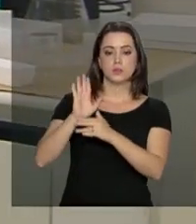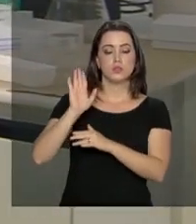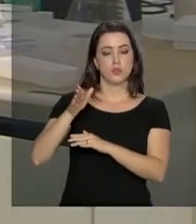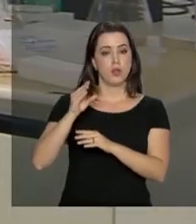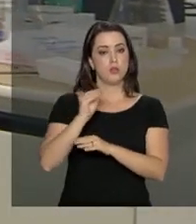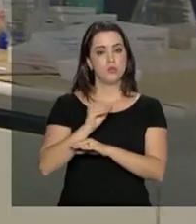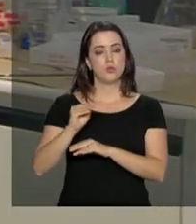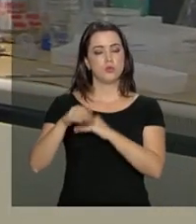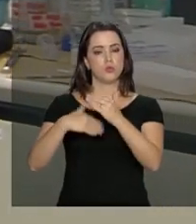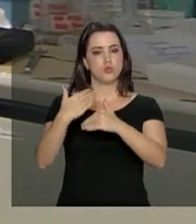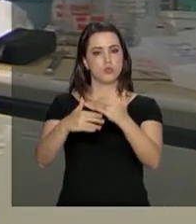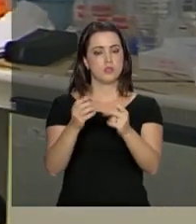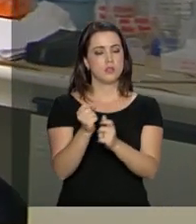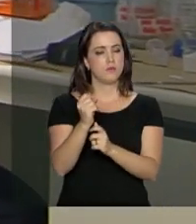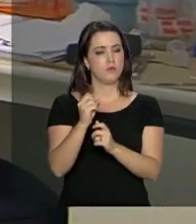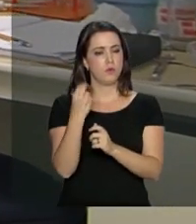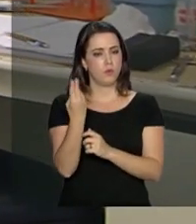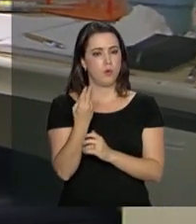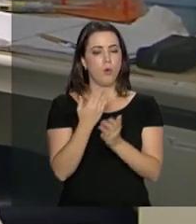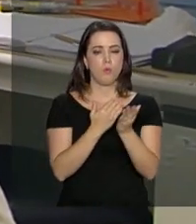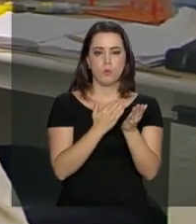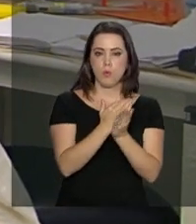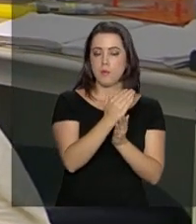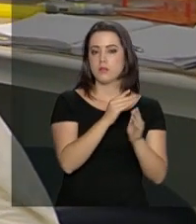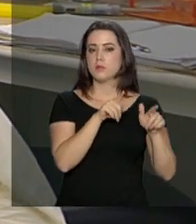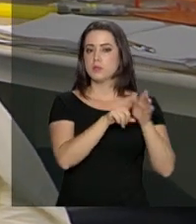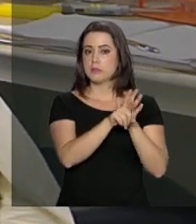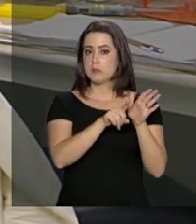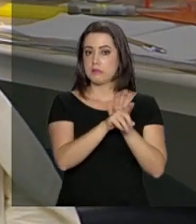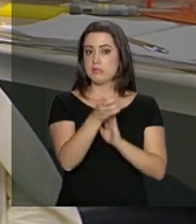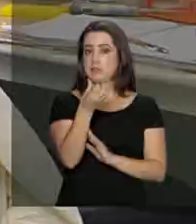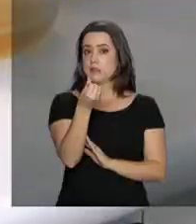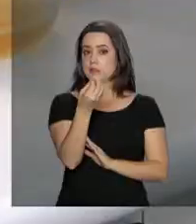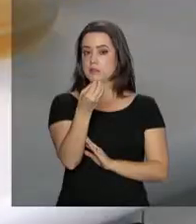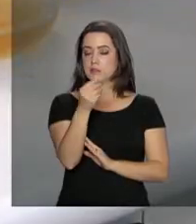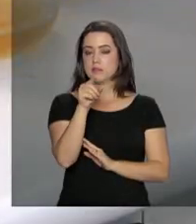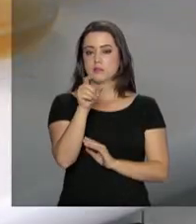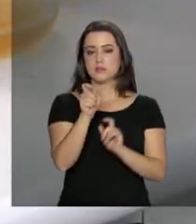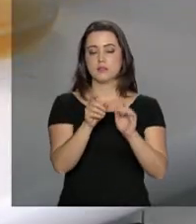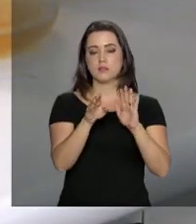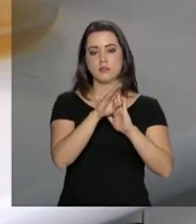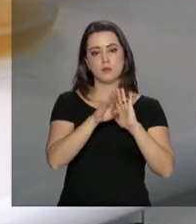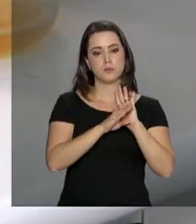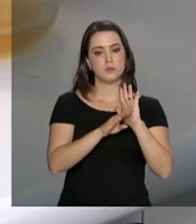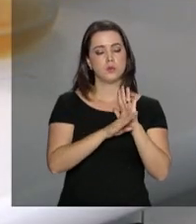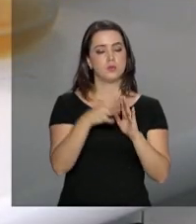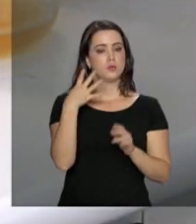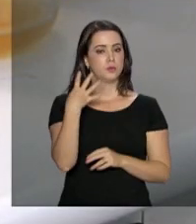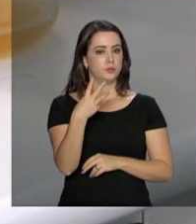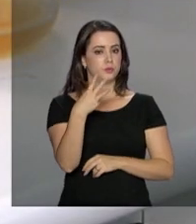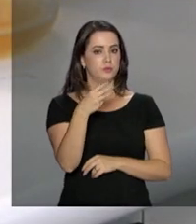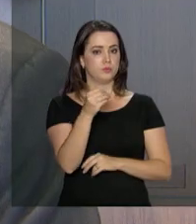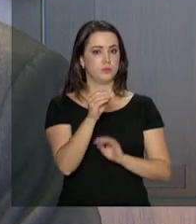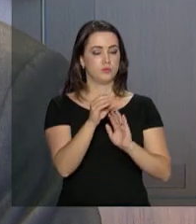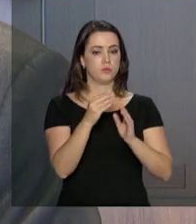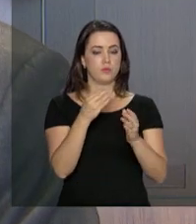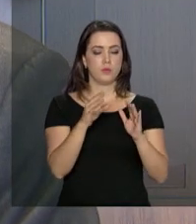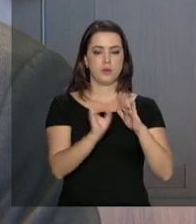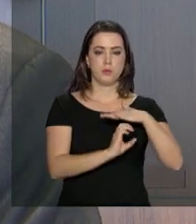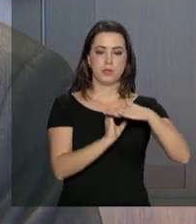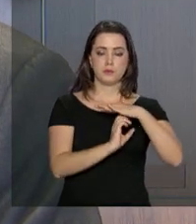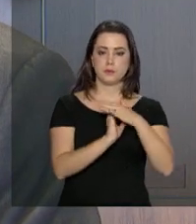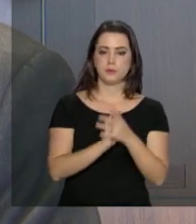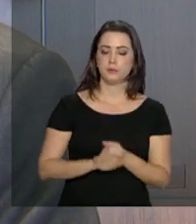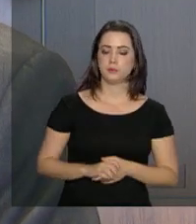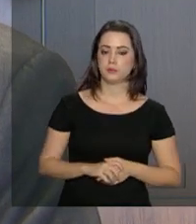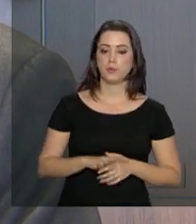desenvolvidos ou estão em desenvolvimento 600 projetos de 430 empresas. Todos esses